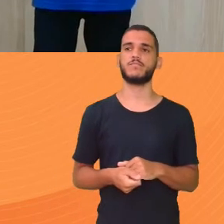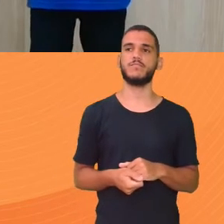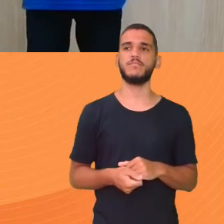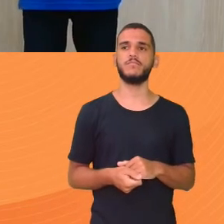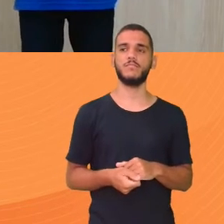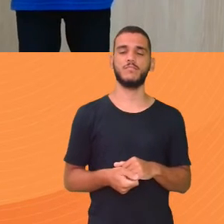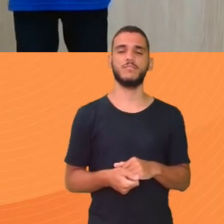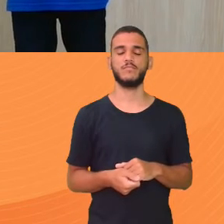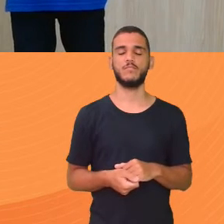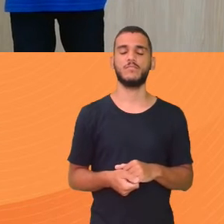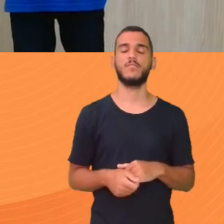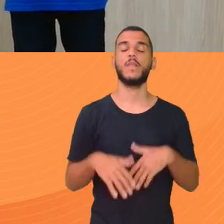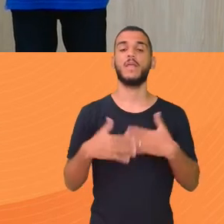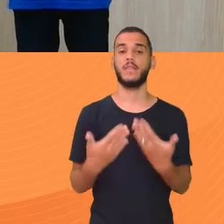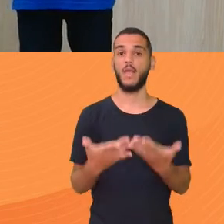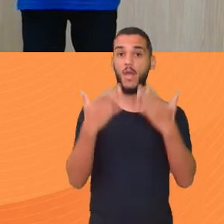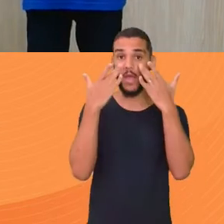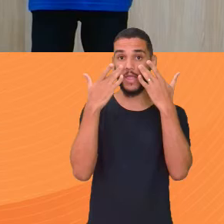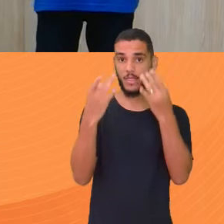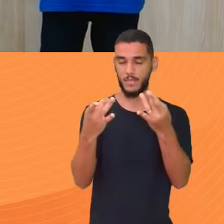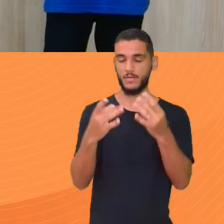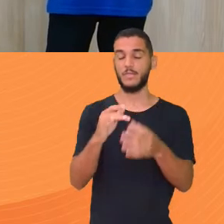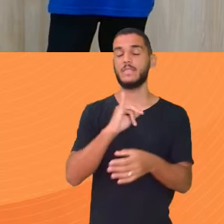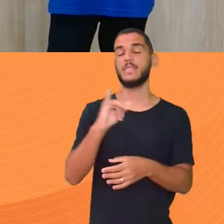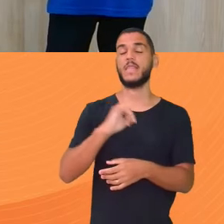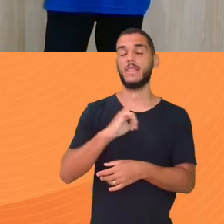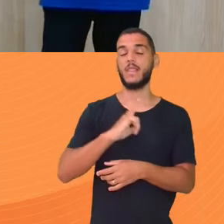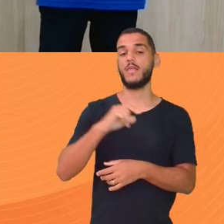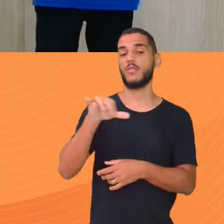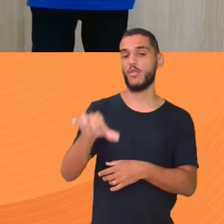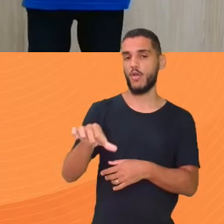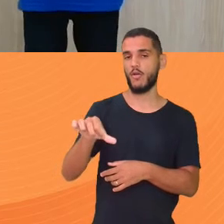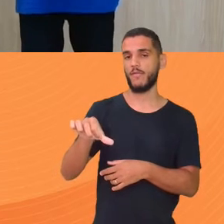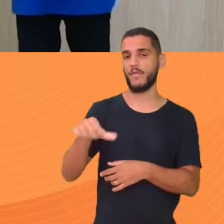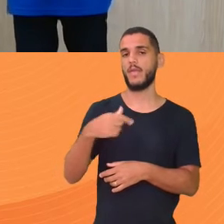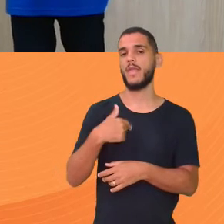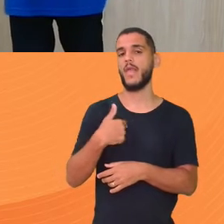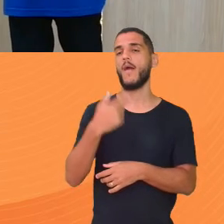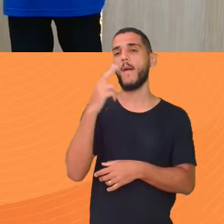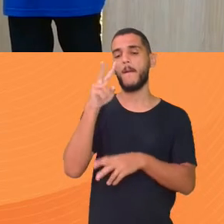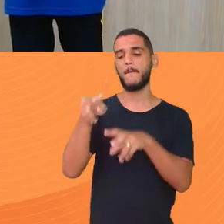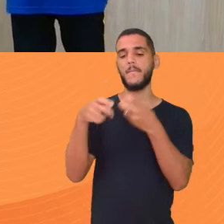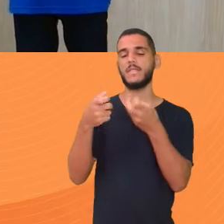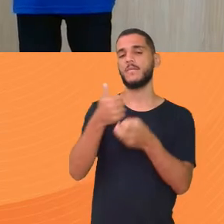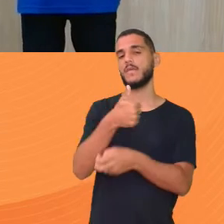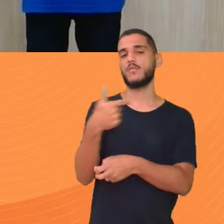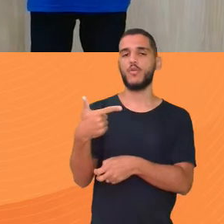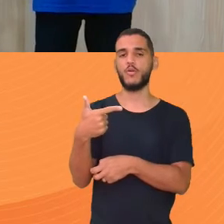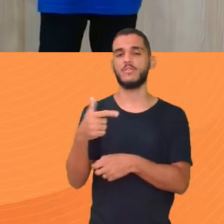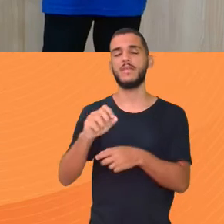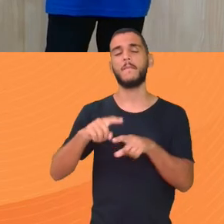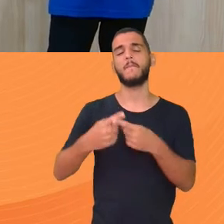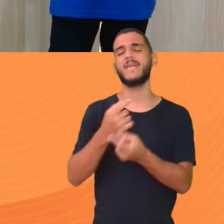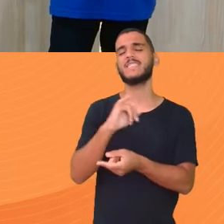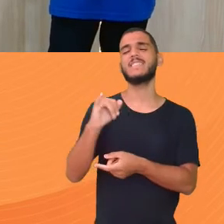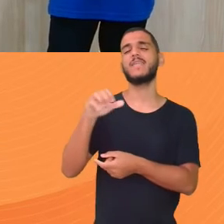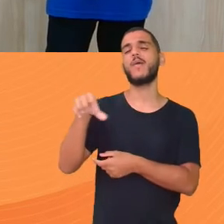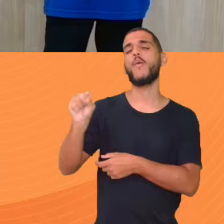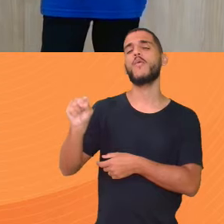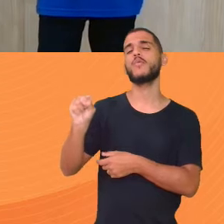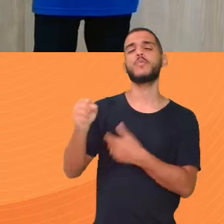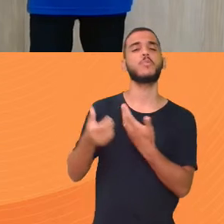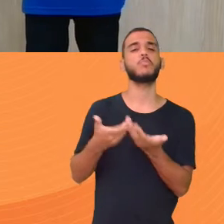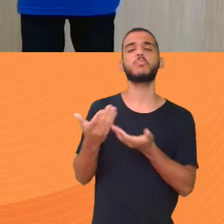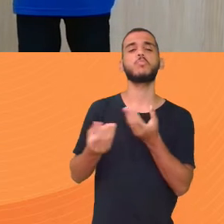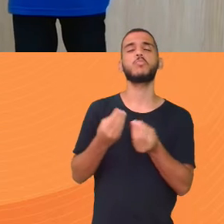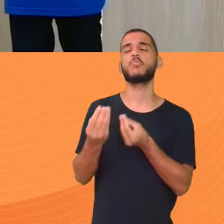vou explorar Fica ligado Numa coisa Se eu tenho nove termos E eu observei Que foi 12 da mediana Mas se fosse oito termos Se